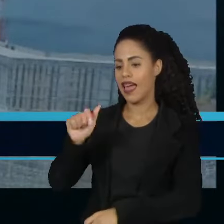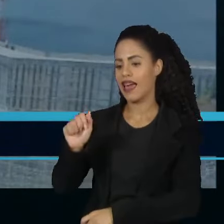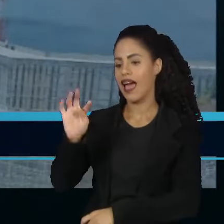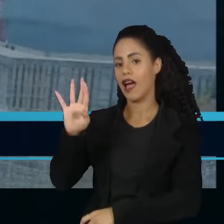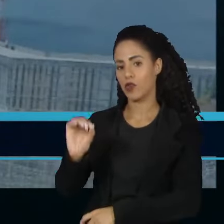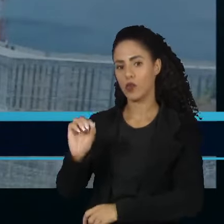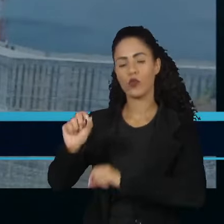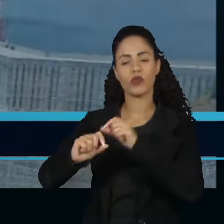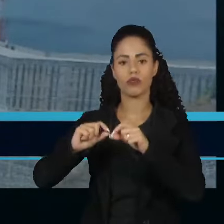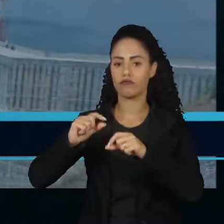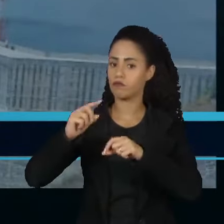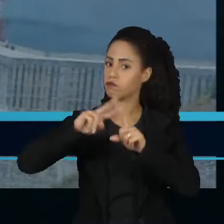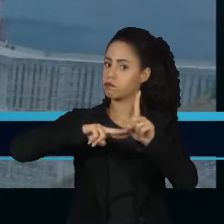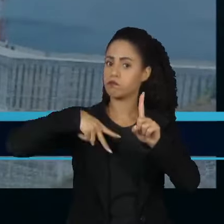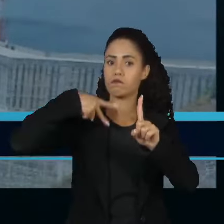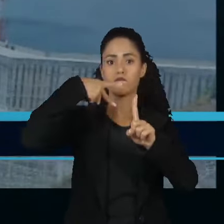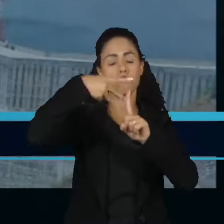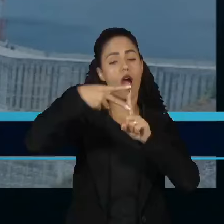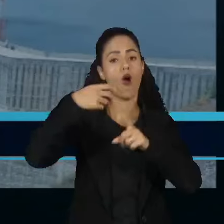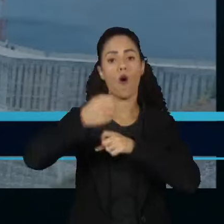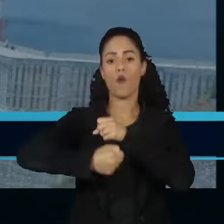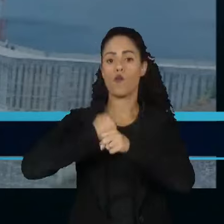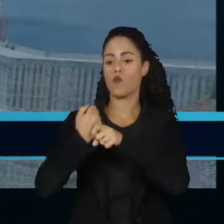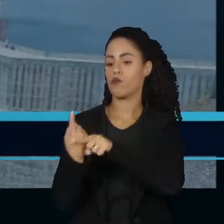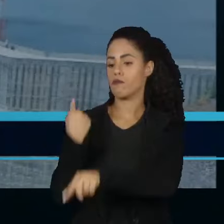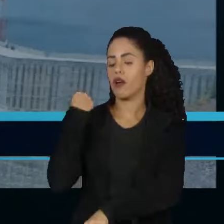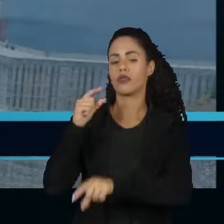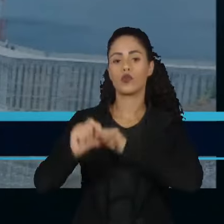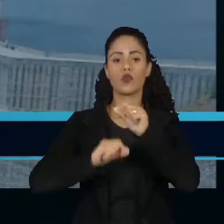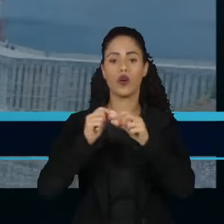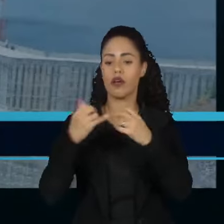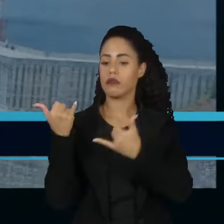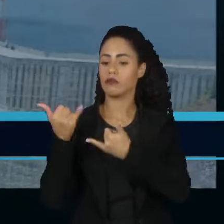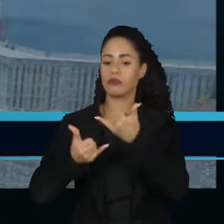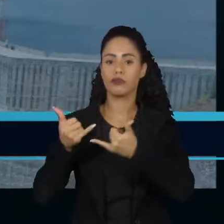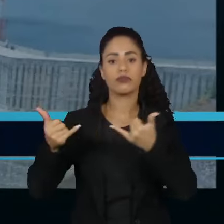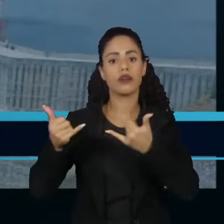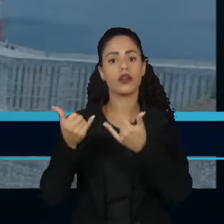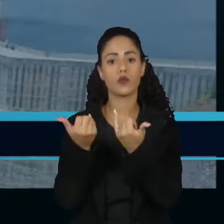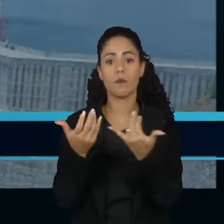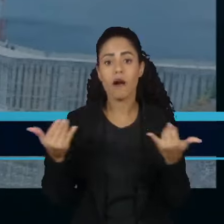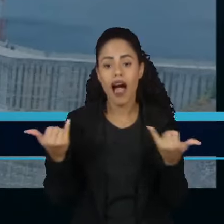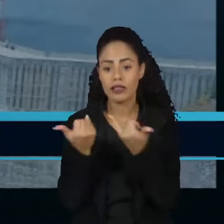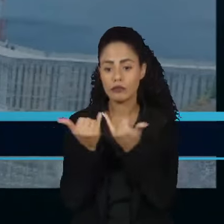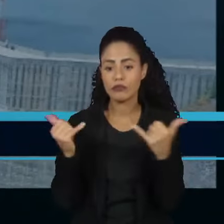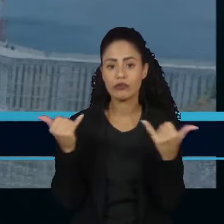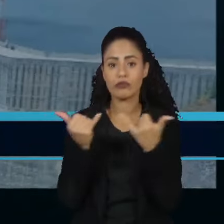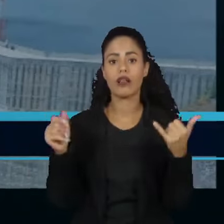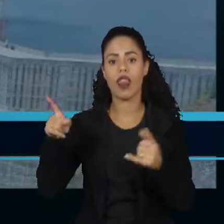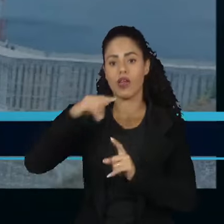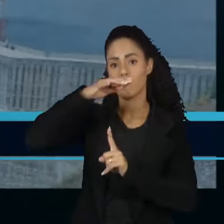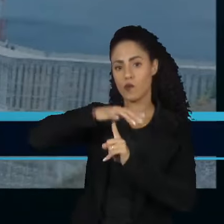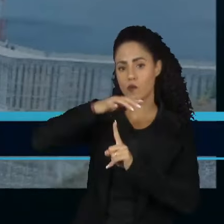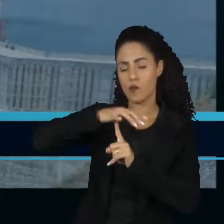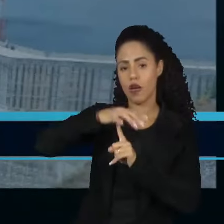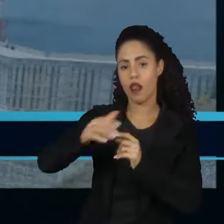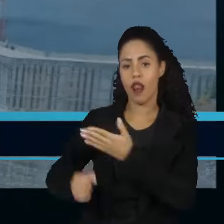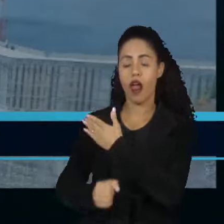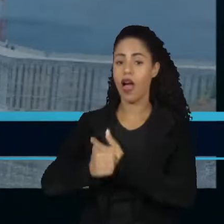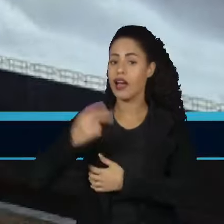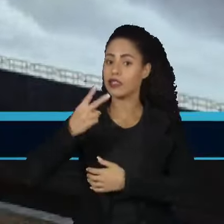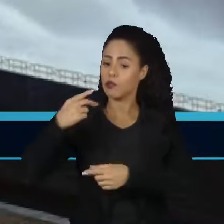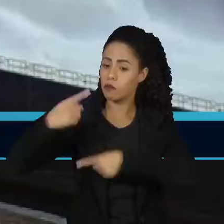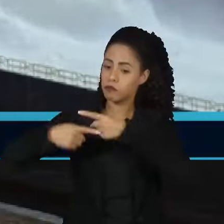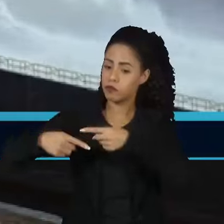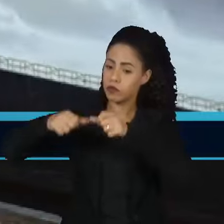superaram no ano passado toda a geração da hidrelétrica de Belo Monte, no Pará, a segunda maior usina